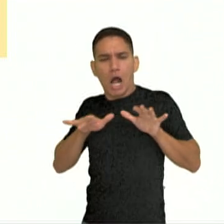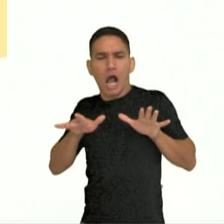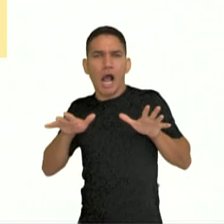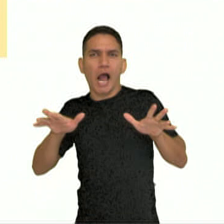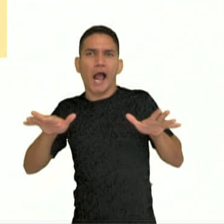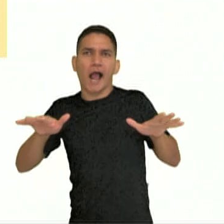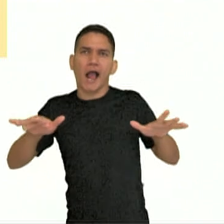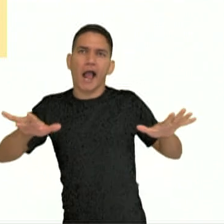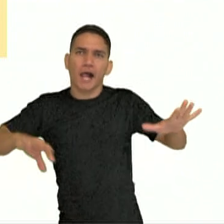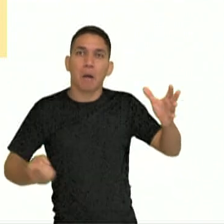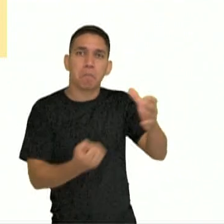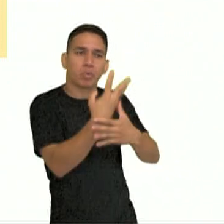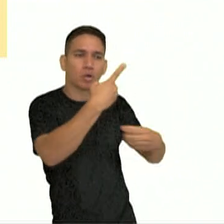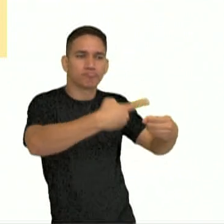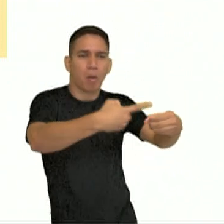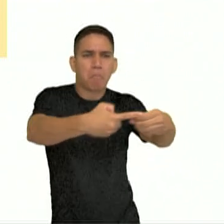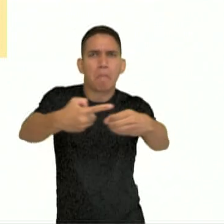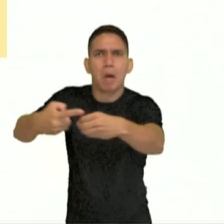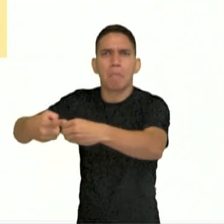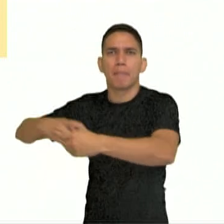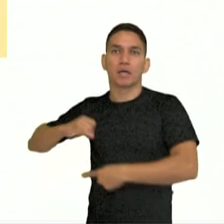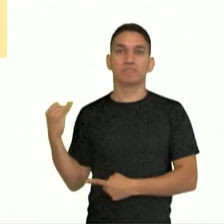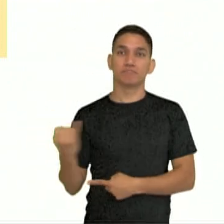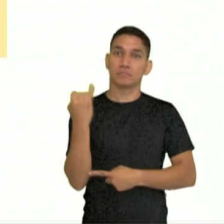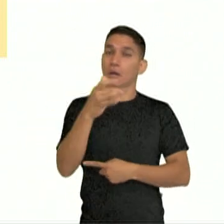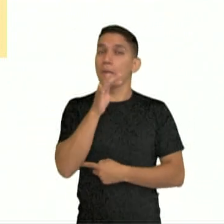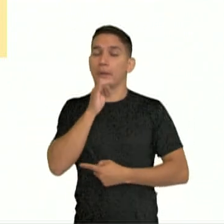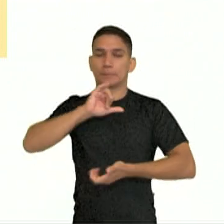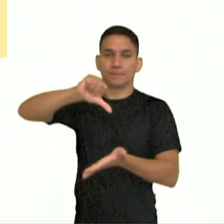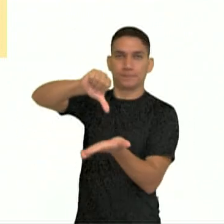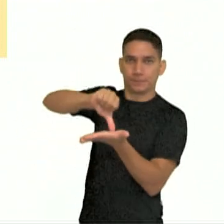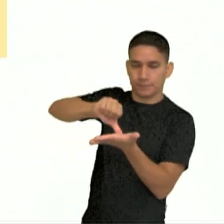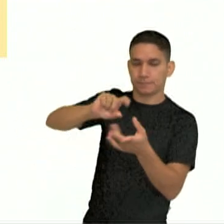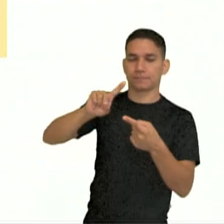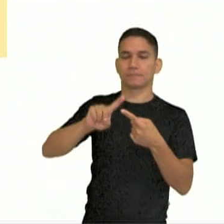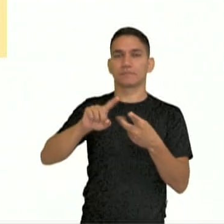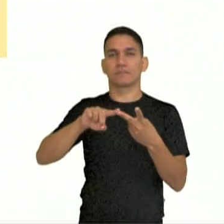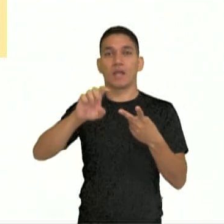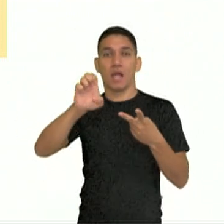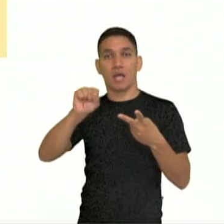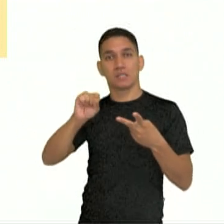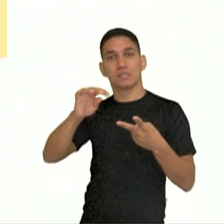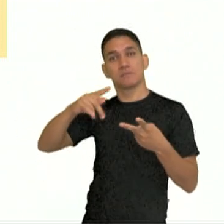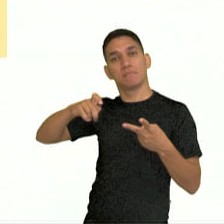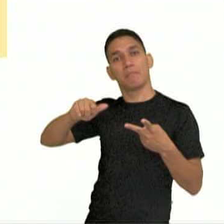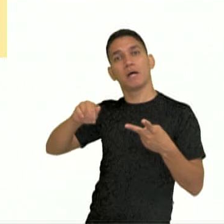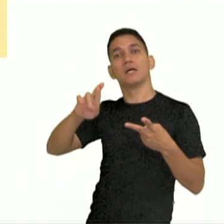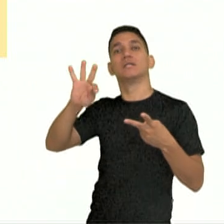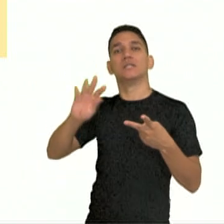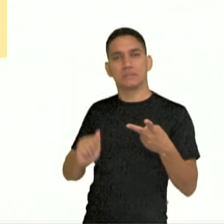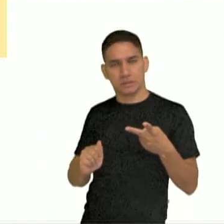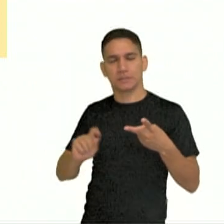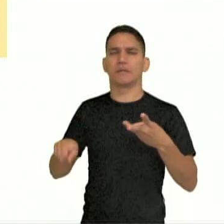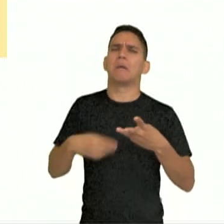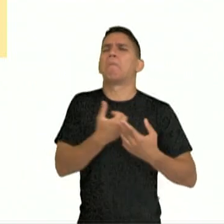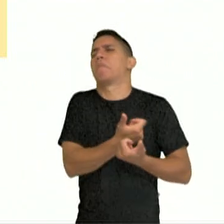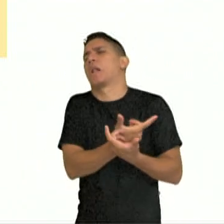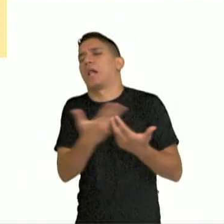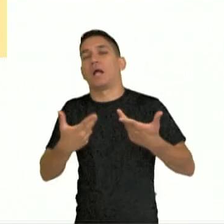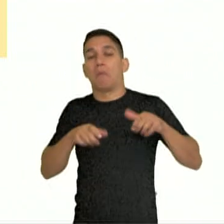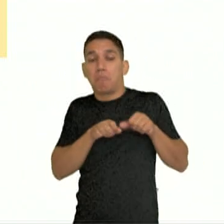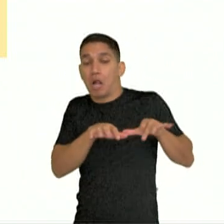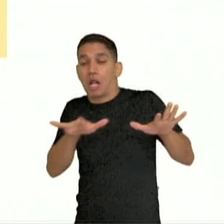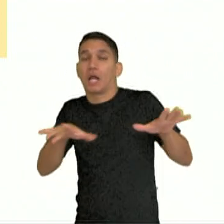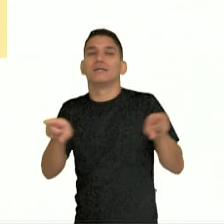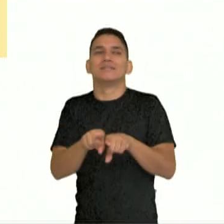fundando algumas cidades muito importantes, como Atenas, como Esparta. E também vão se espalhar ao